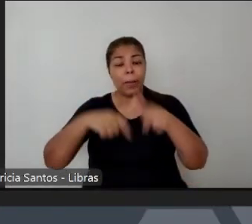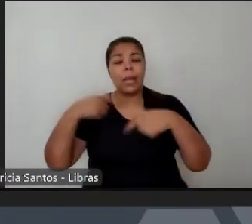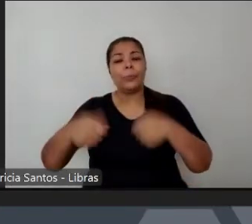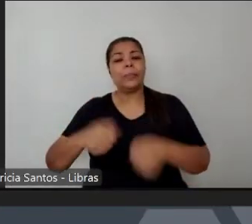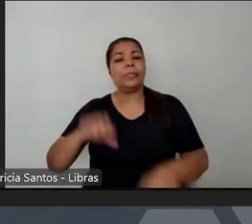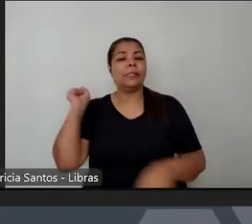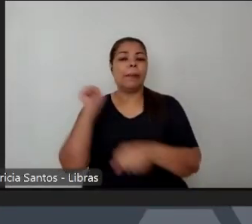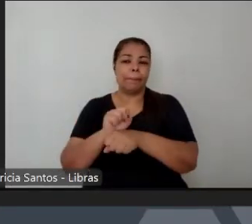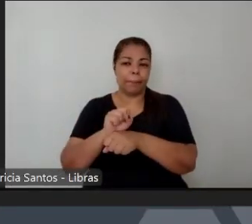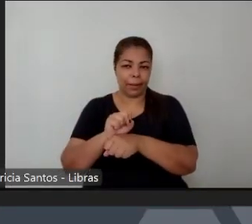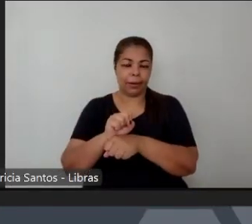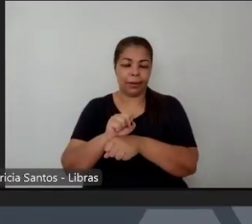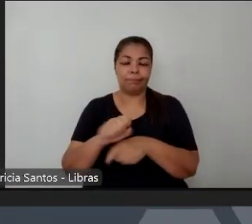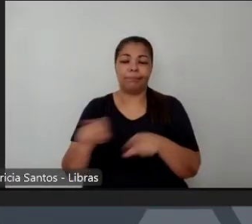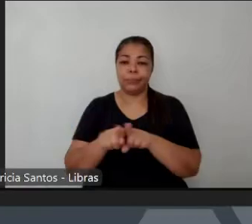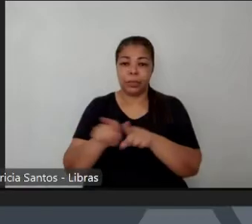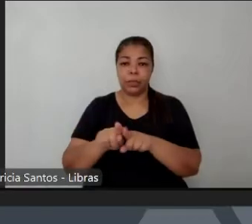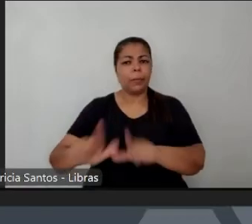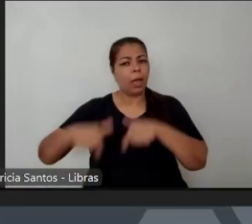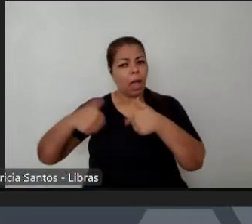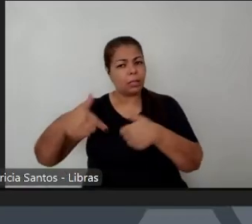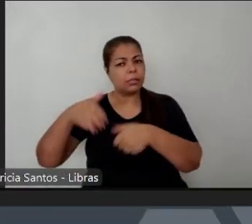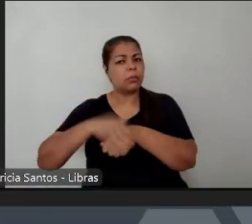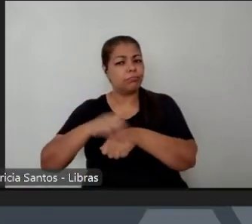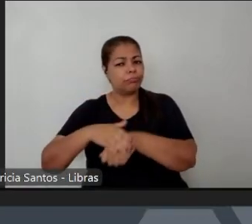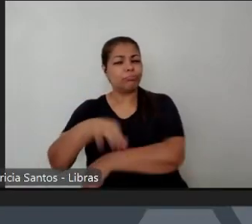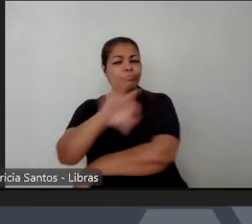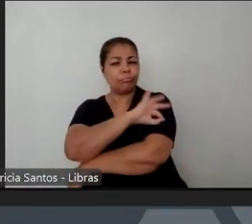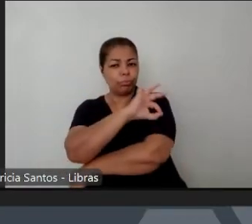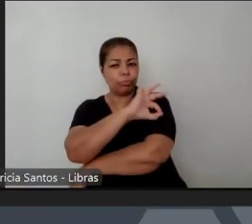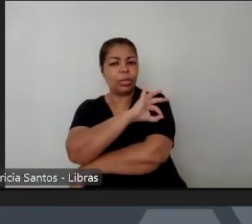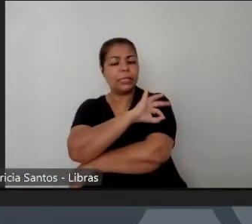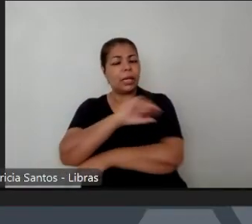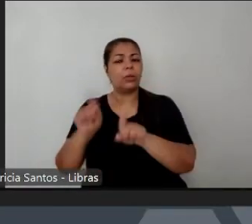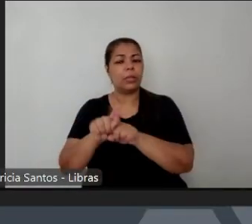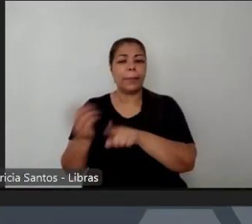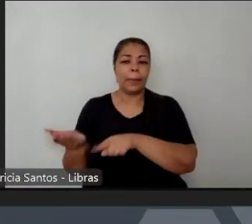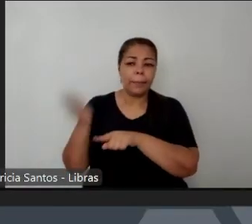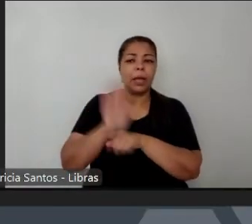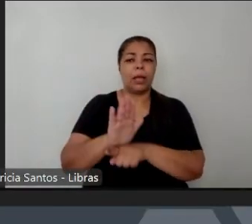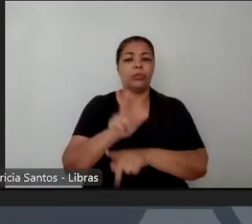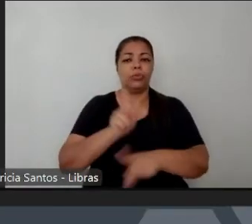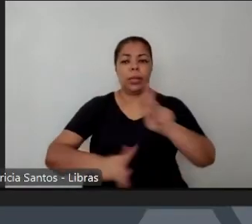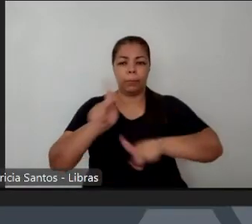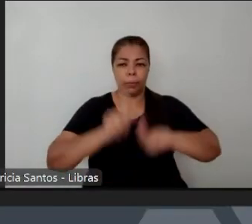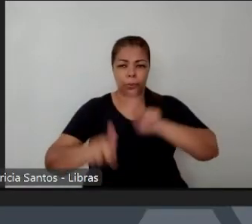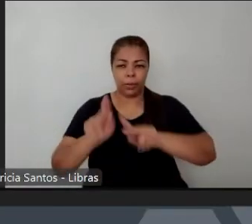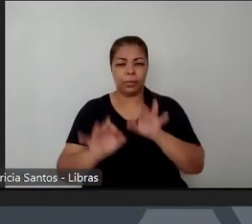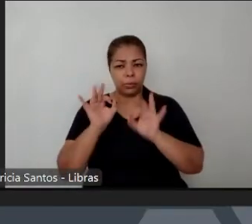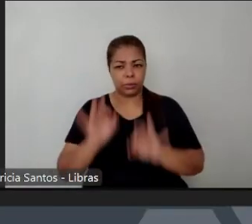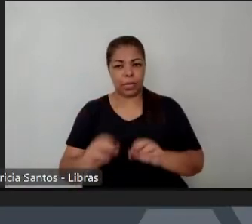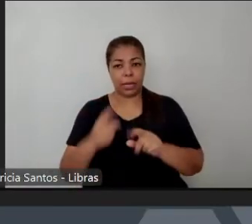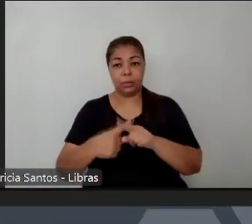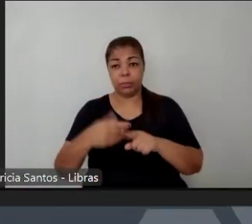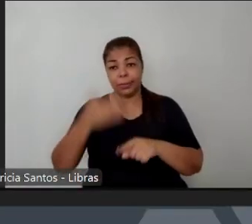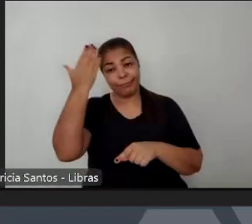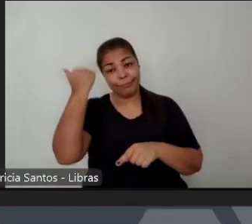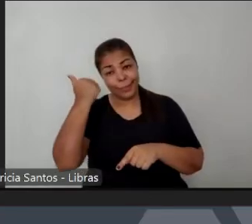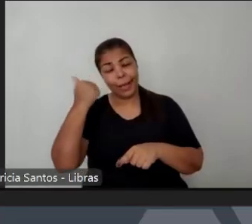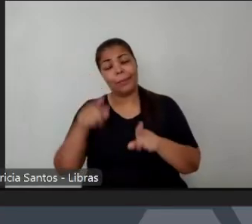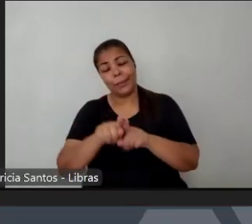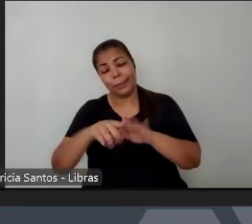sofre porque também mesmo nos governos progressistas a gente não teve decréscimo número de mortes pela polícia